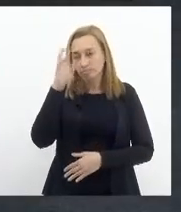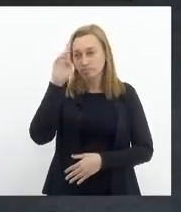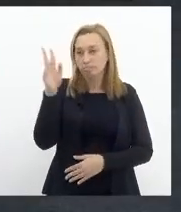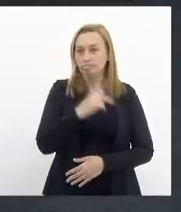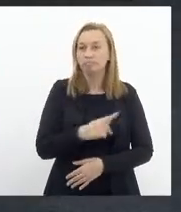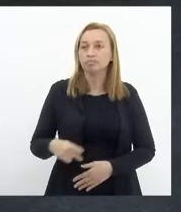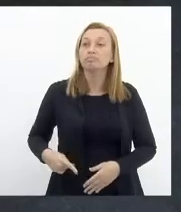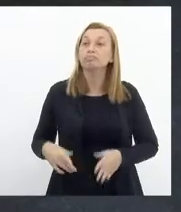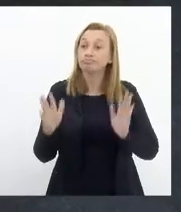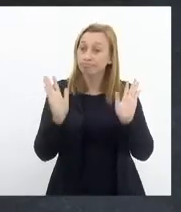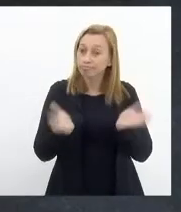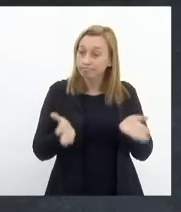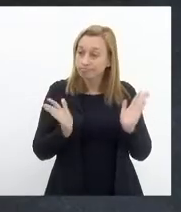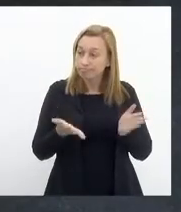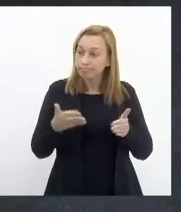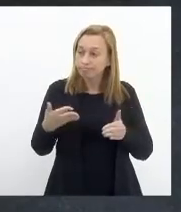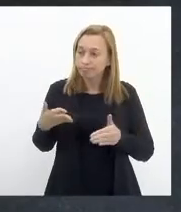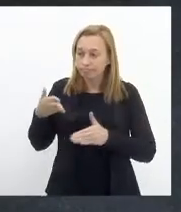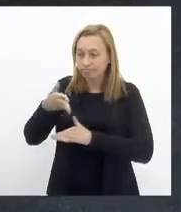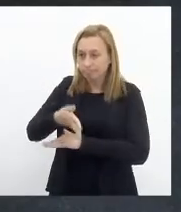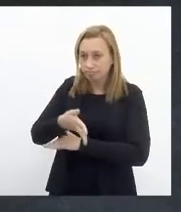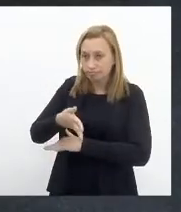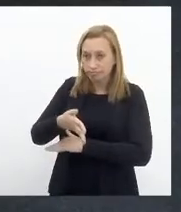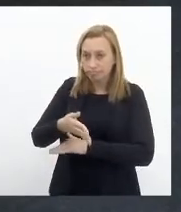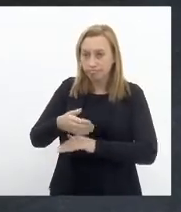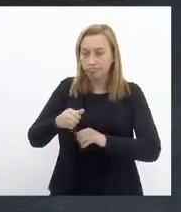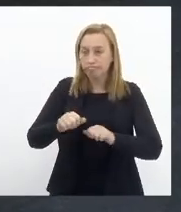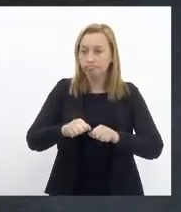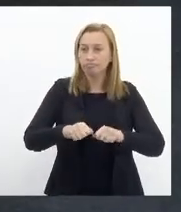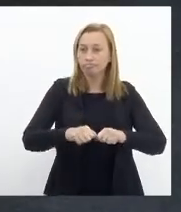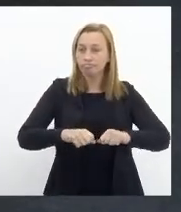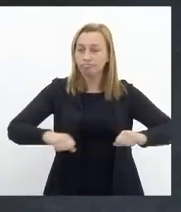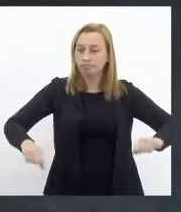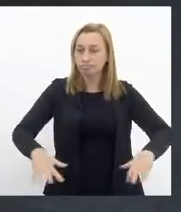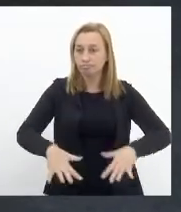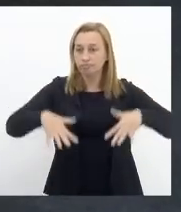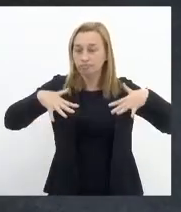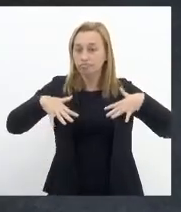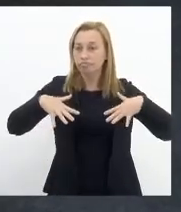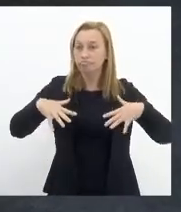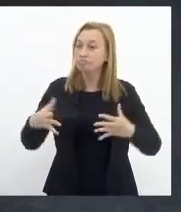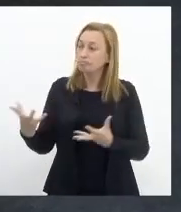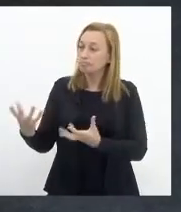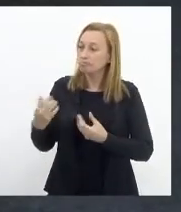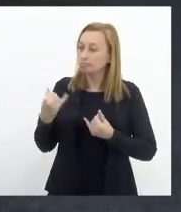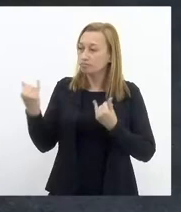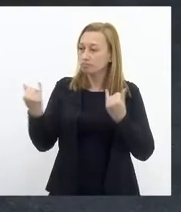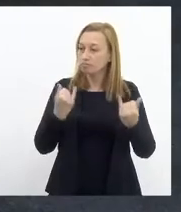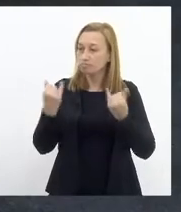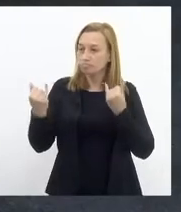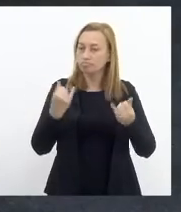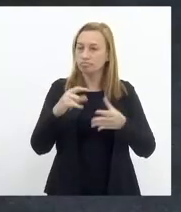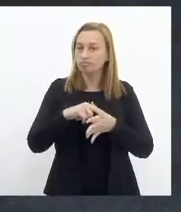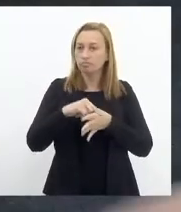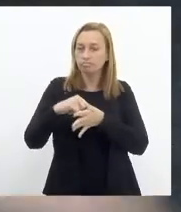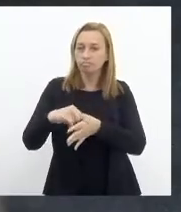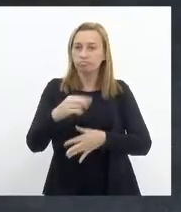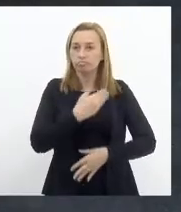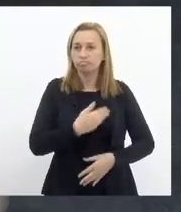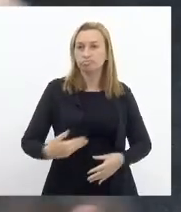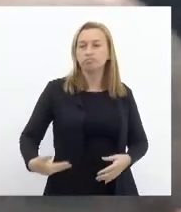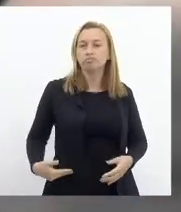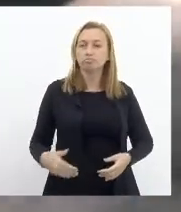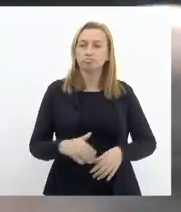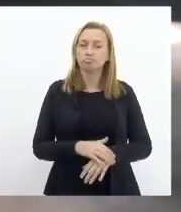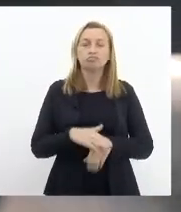hoje ao entrar aqui no plenário eu recebi a informação do líder do governo que